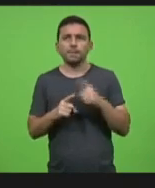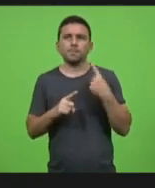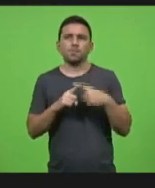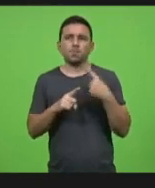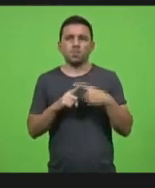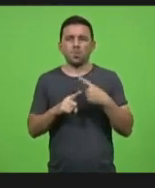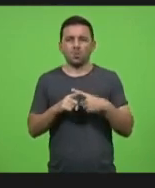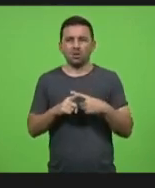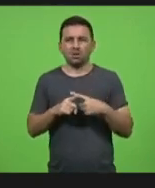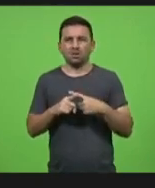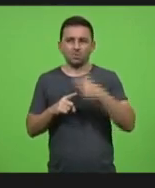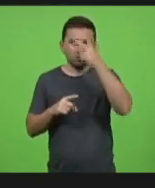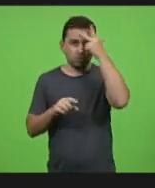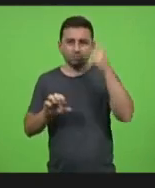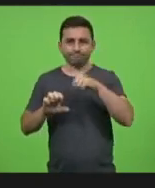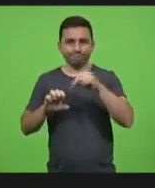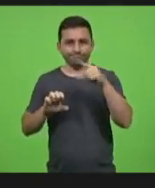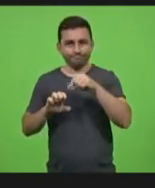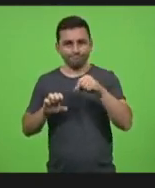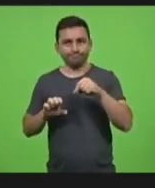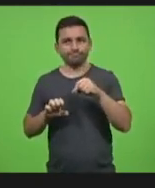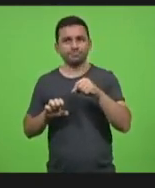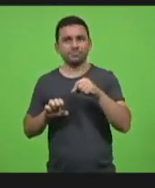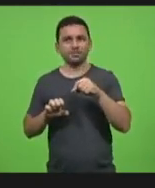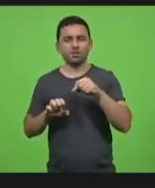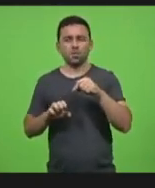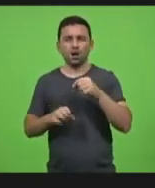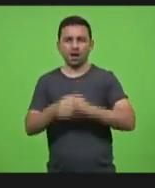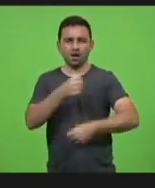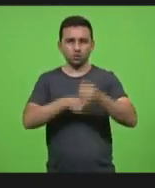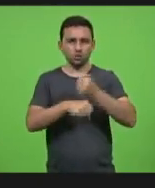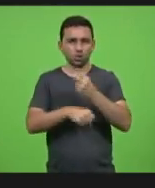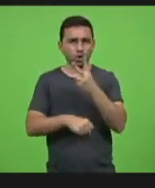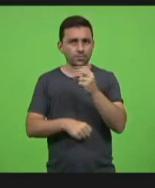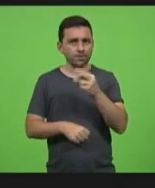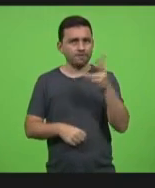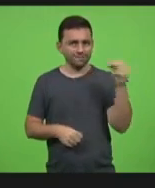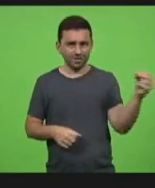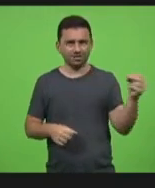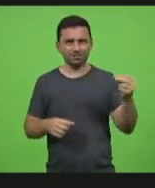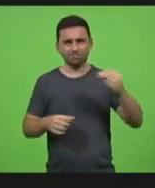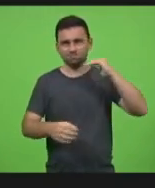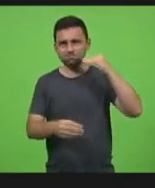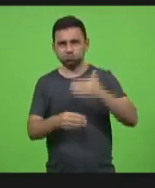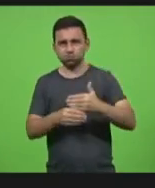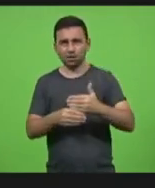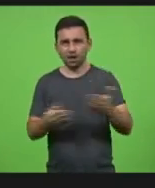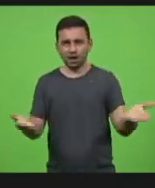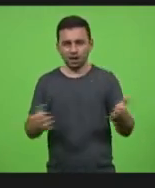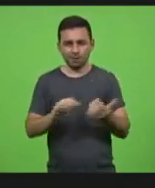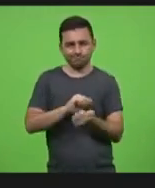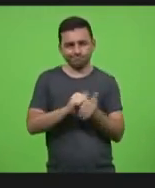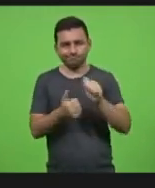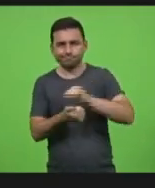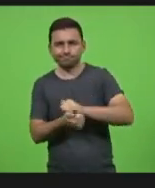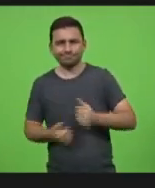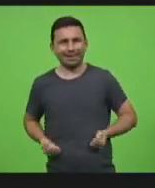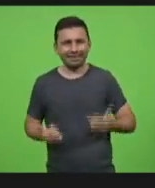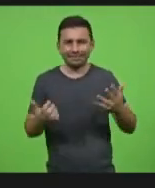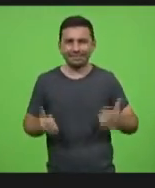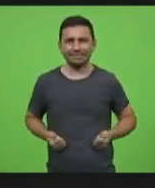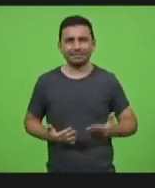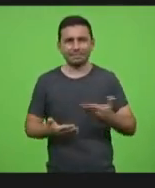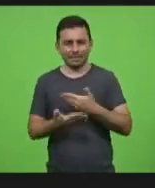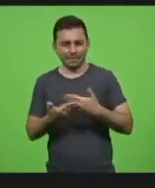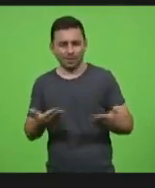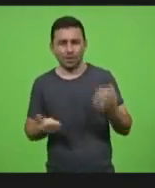empreendedor que ficou o ano de 2020 todo fechado se adequou gastou prendeu o carro